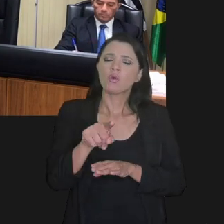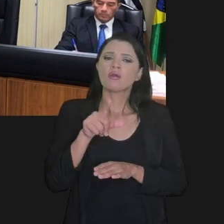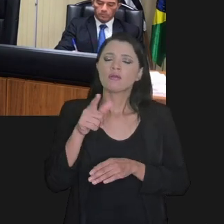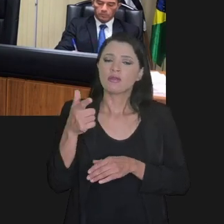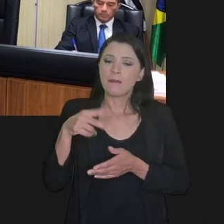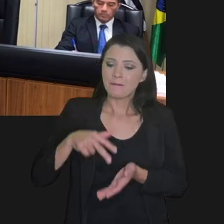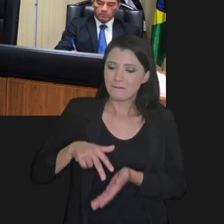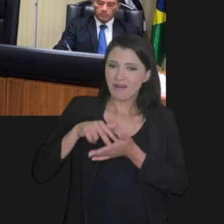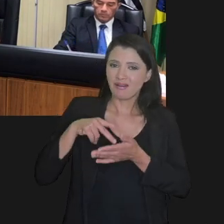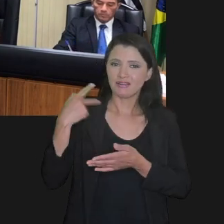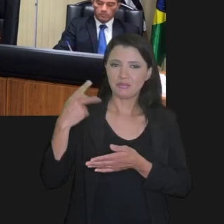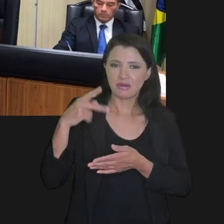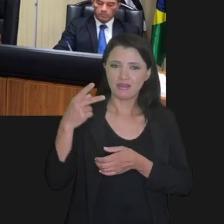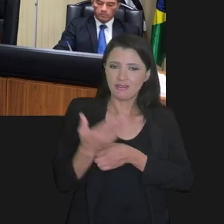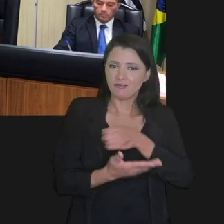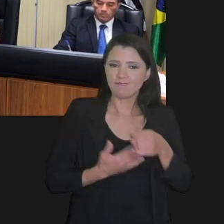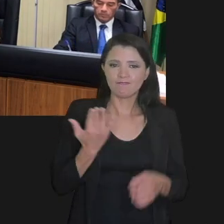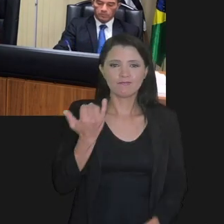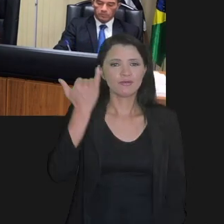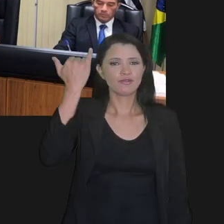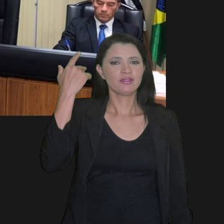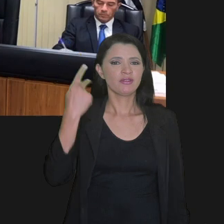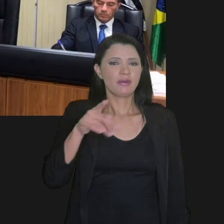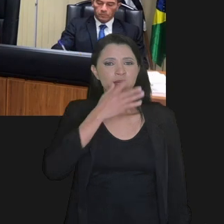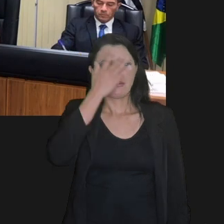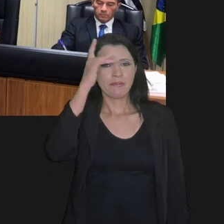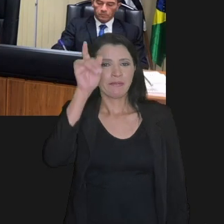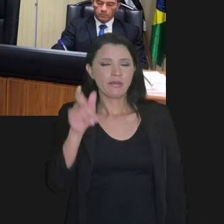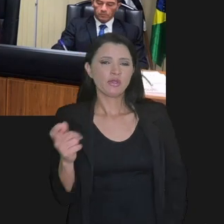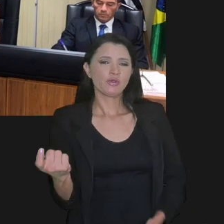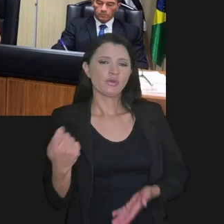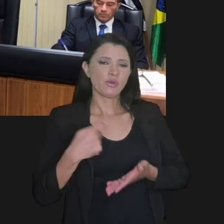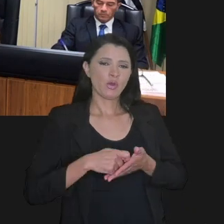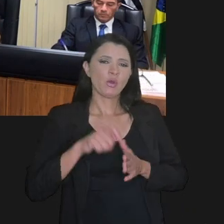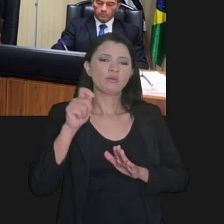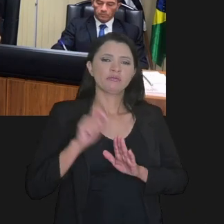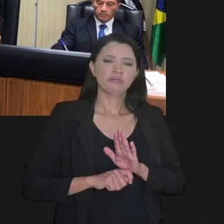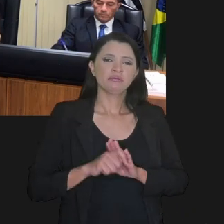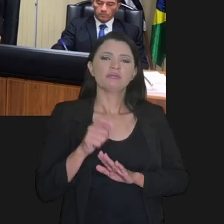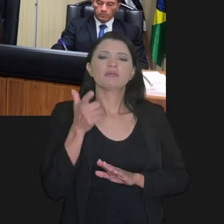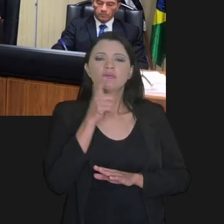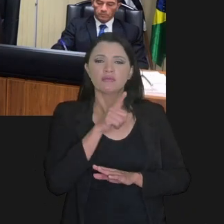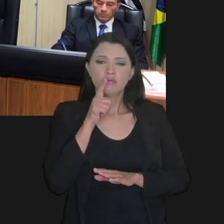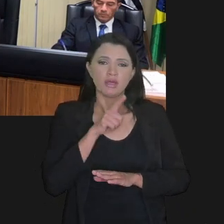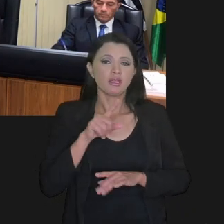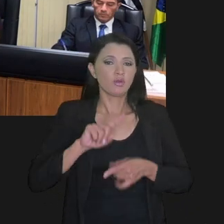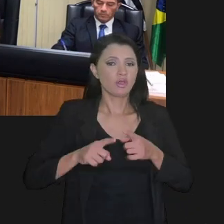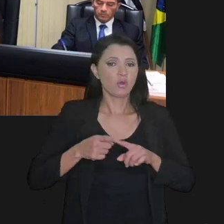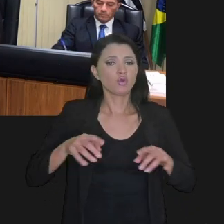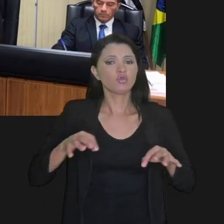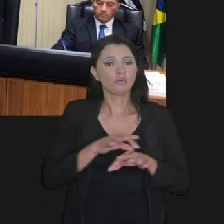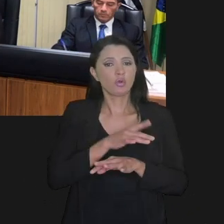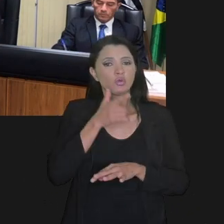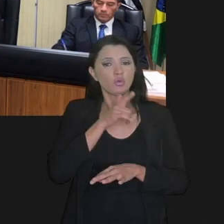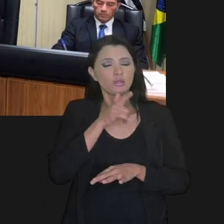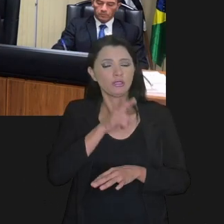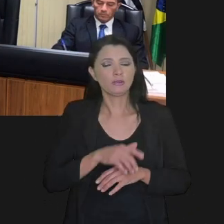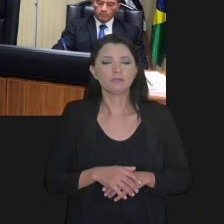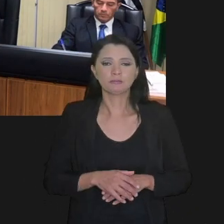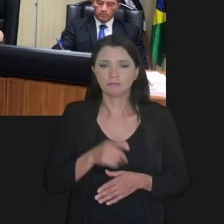consegue achar o que é pilar para o contribuinte, o que é fundamental para o contribuinte, para que um negócio seja